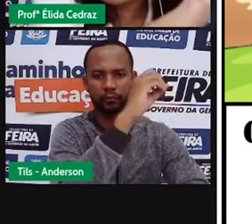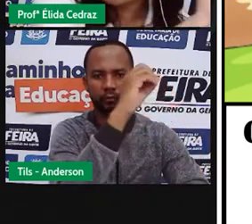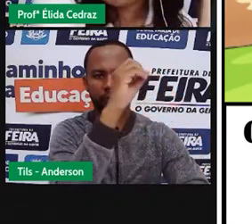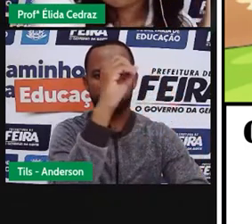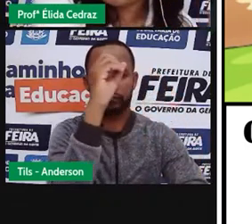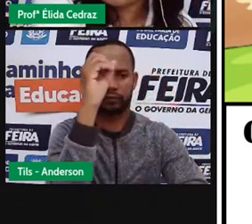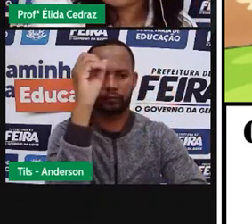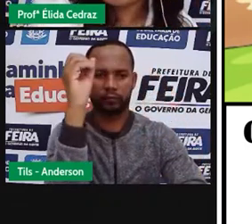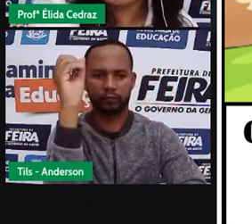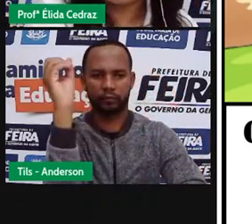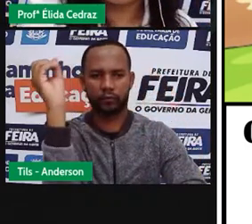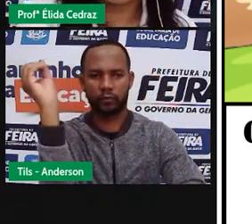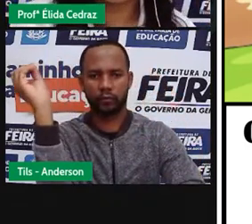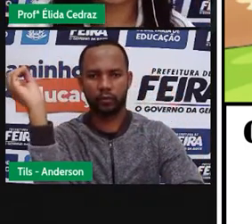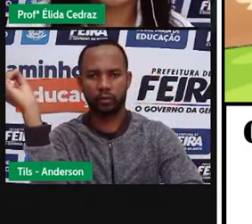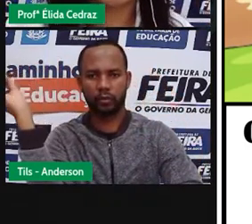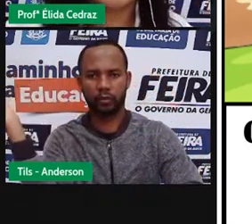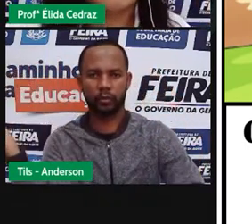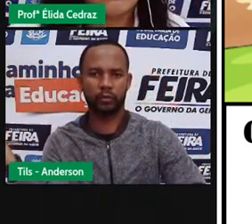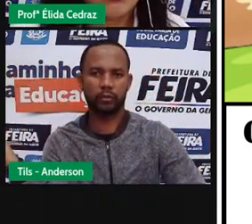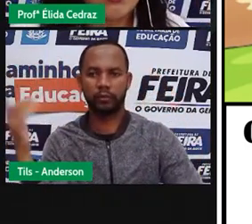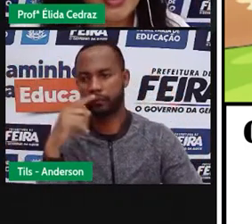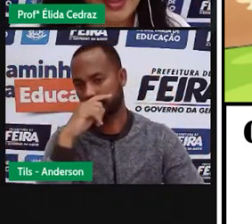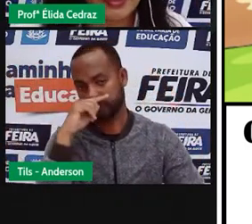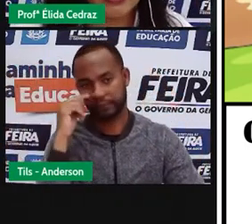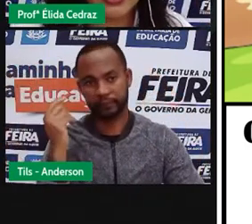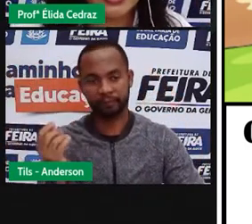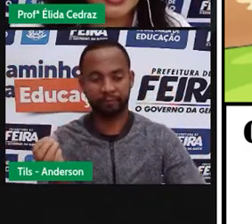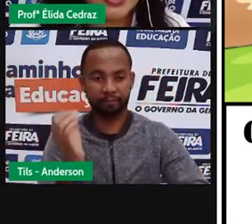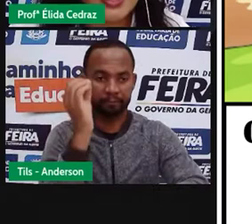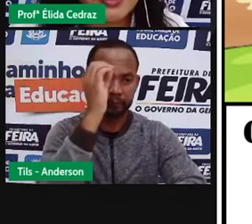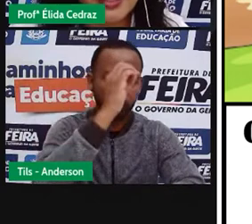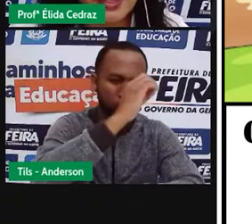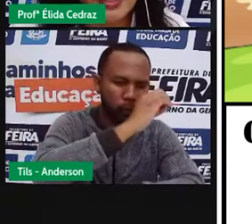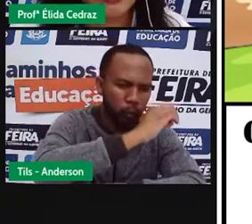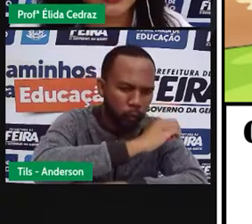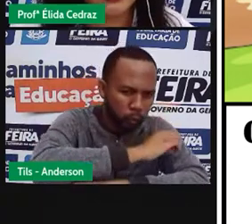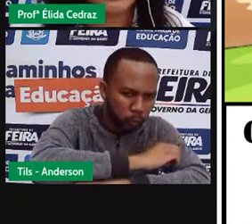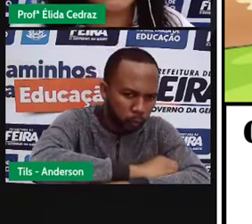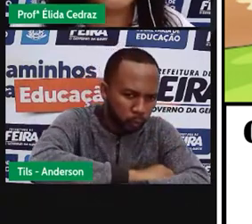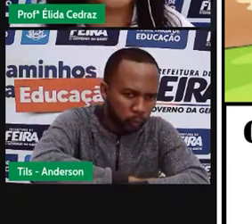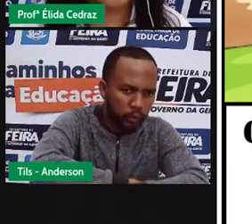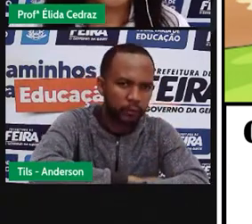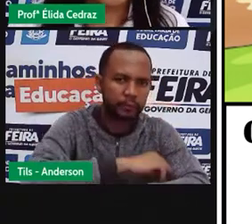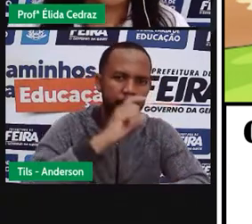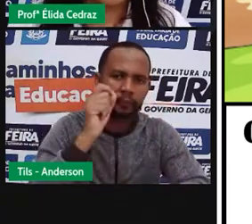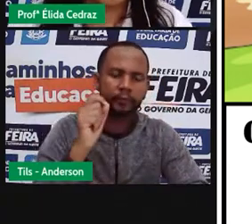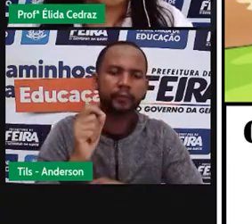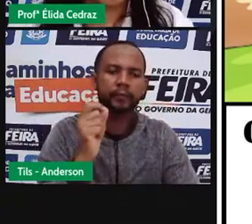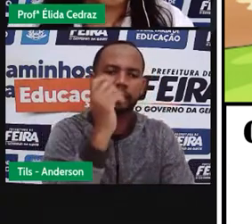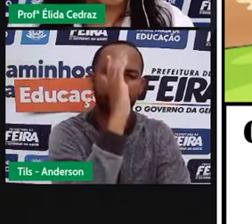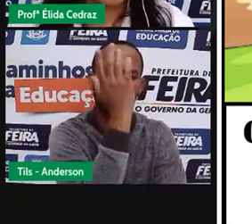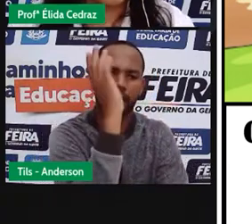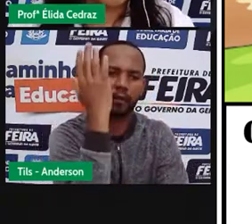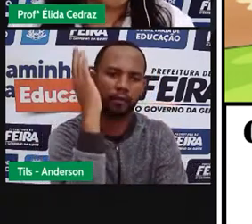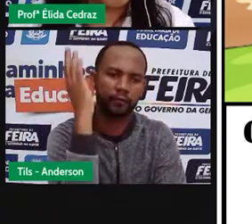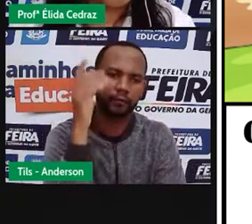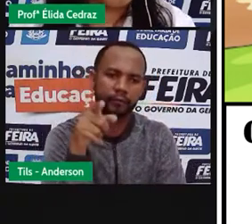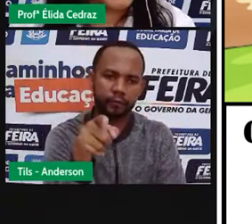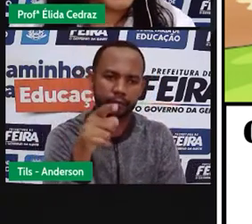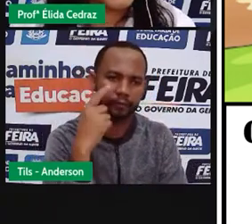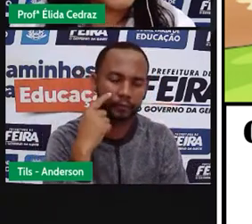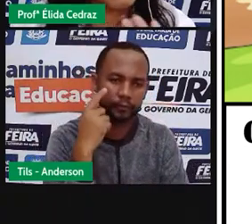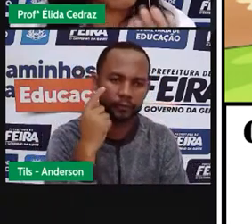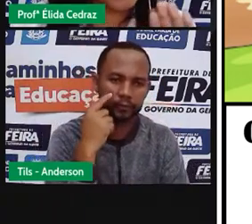esse pondo, e nós temos uma árvore. Essa árvore, quando o sol